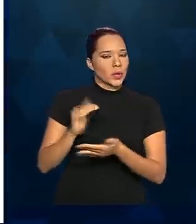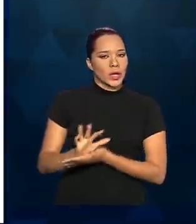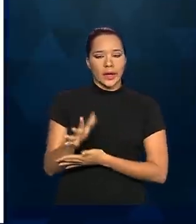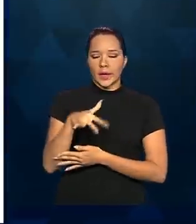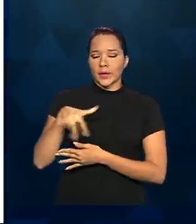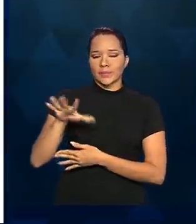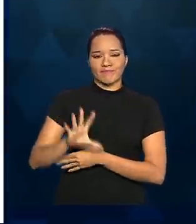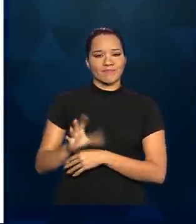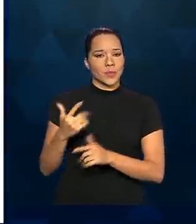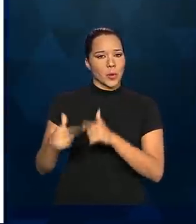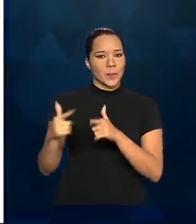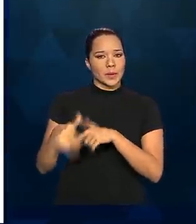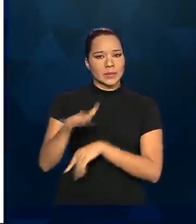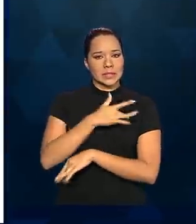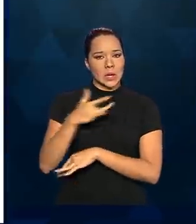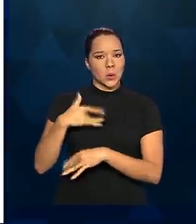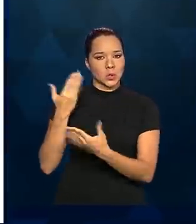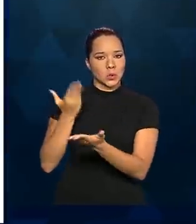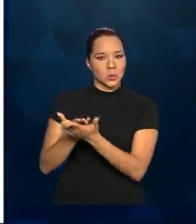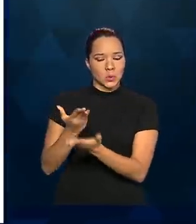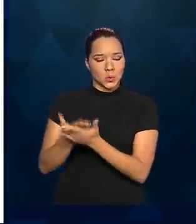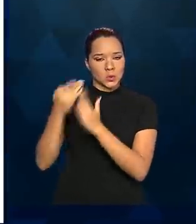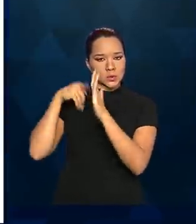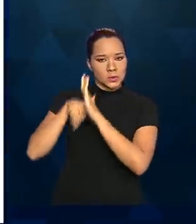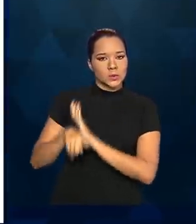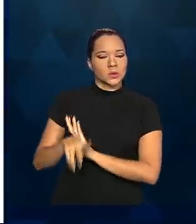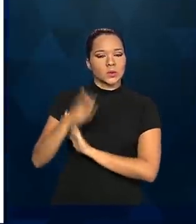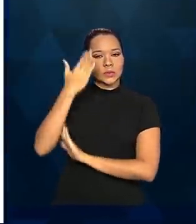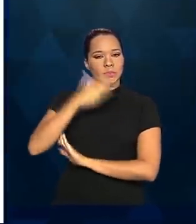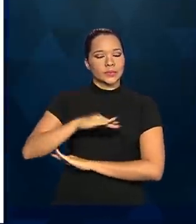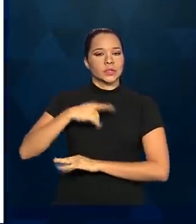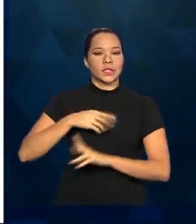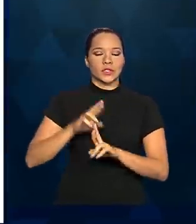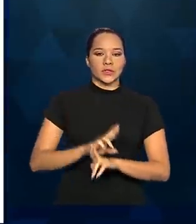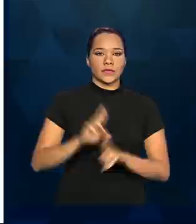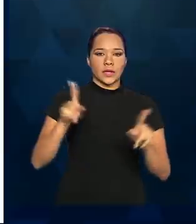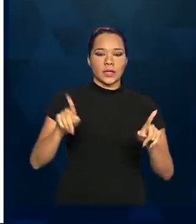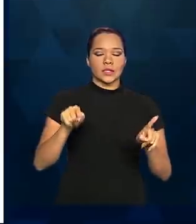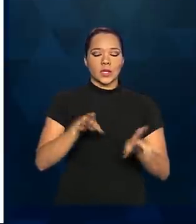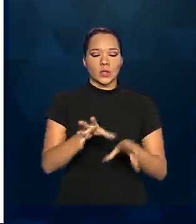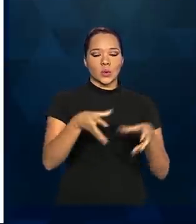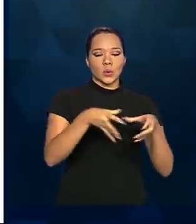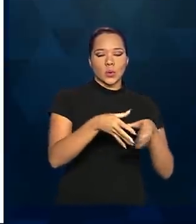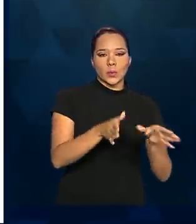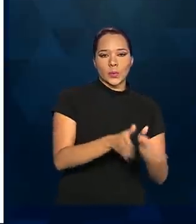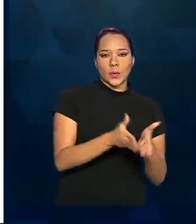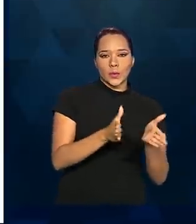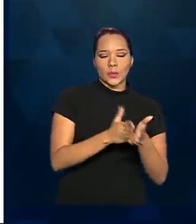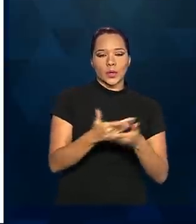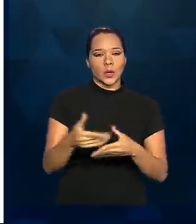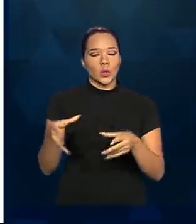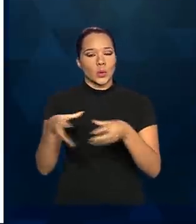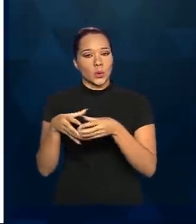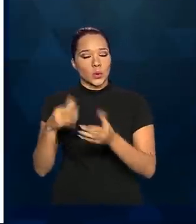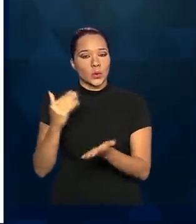saúde que a gente estuda, ele costuma ter uma diferença grande entre os grupos mais pobres e os grupos mais ricos da população,